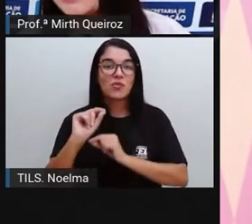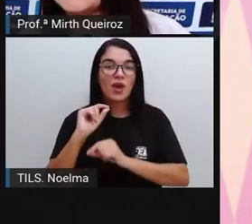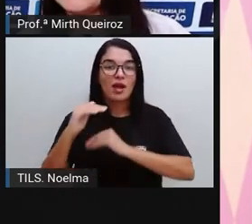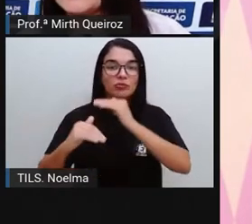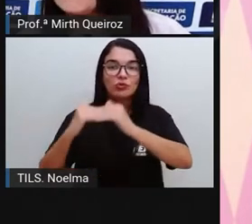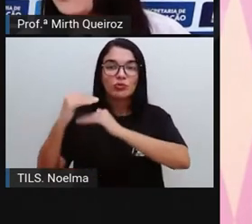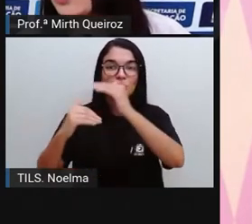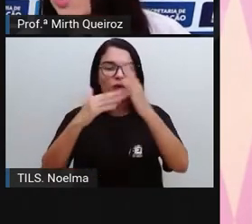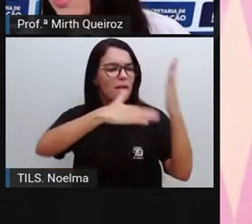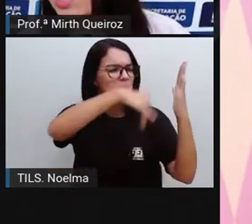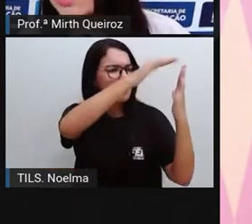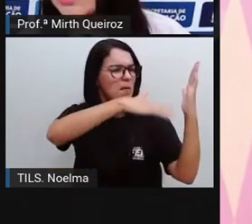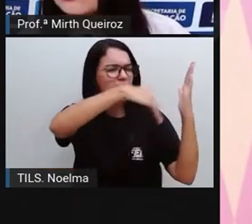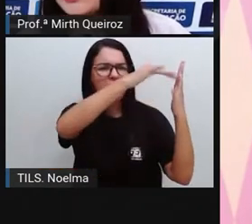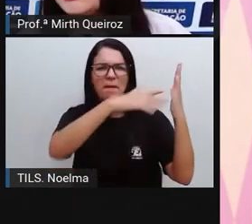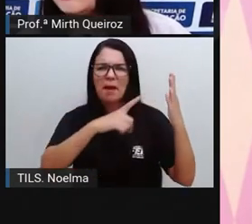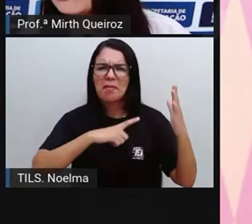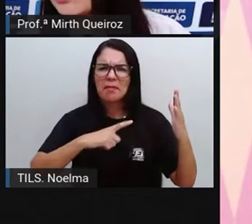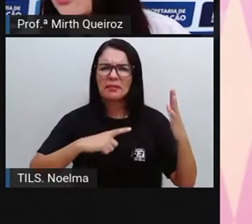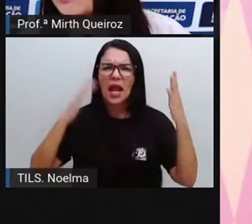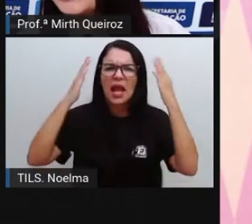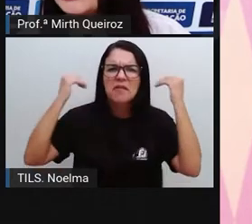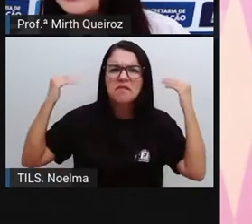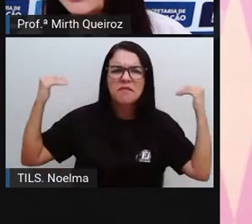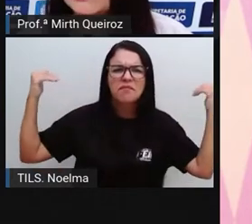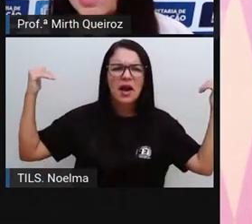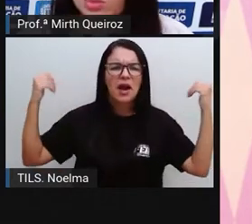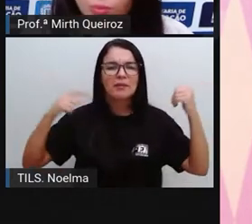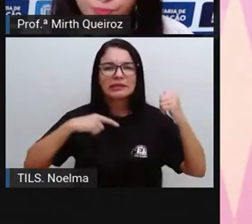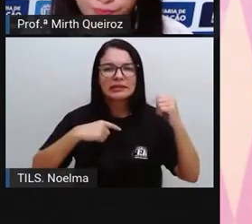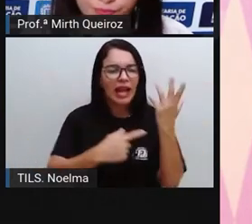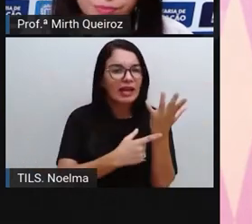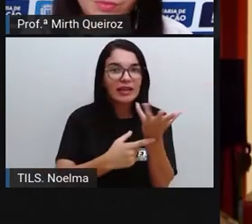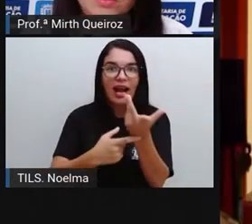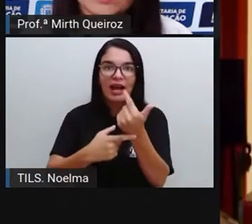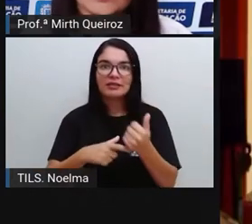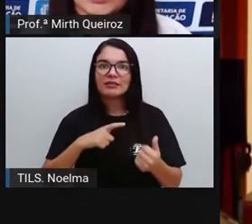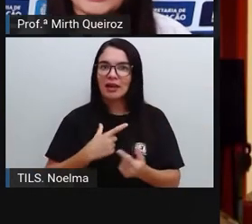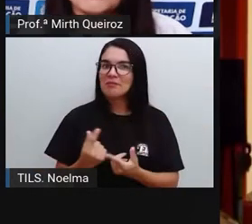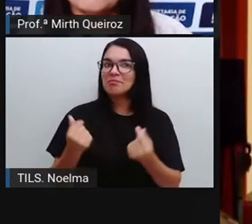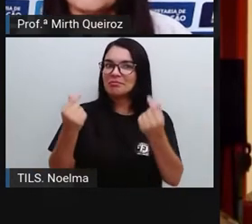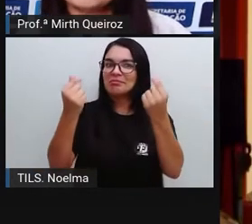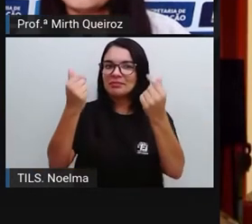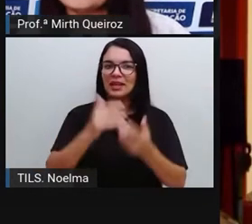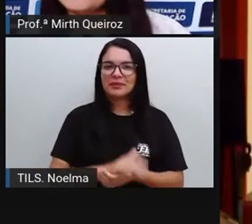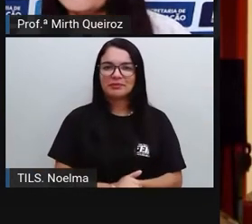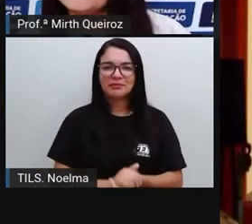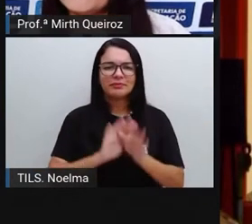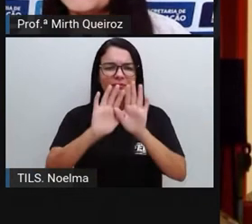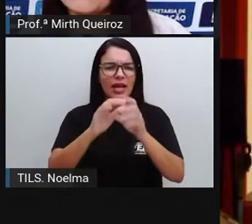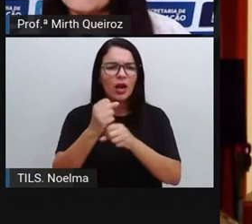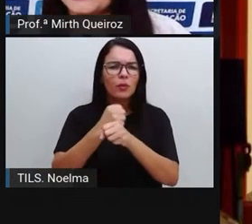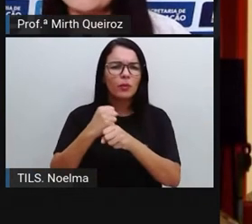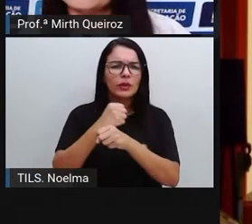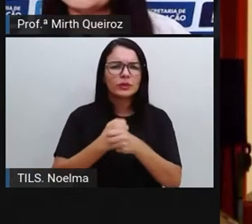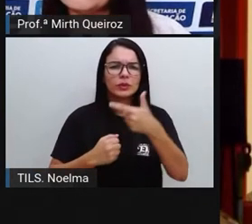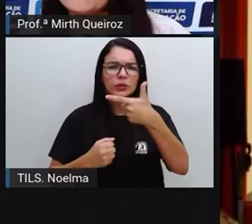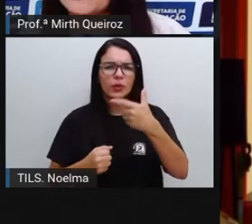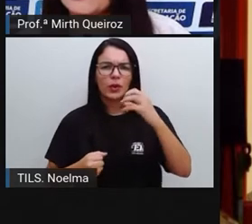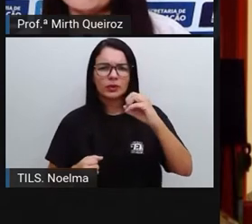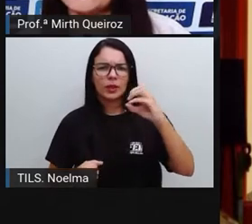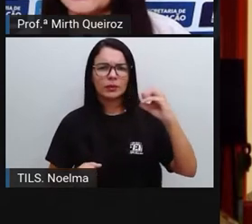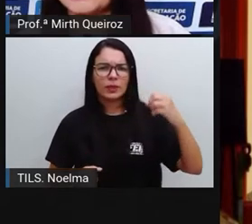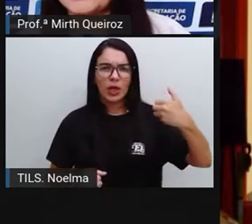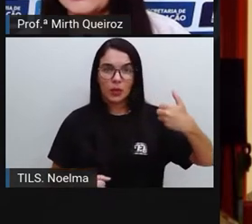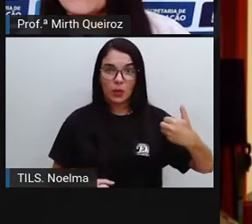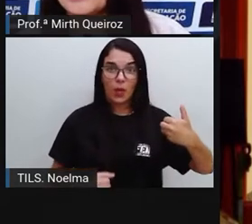atividades, ele é muito reconhecido e suas obras têm grande valor. Em 2001 foi inaugurado em São